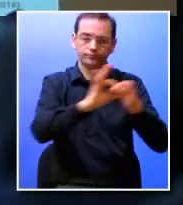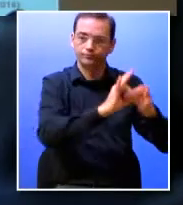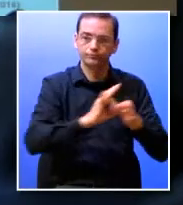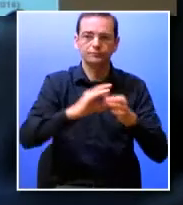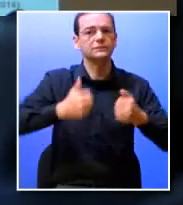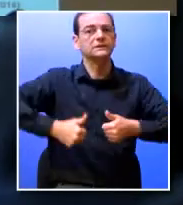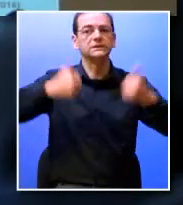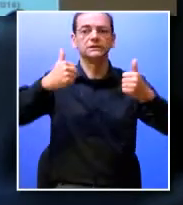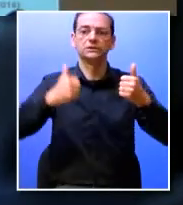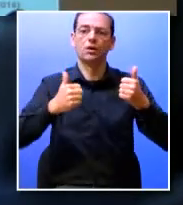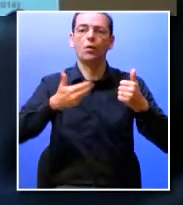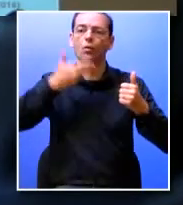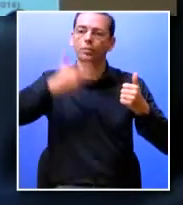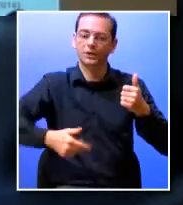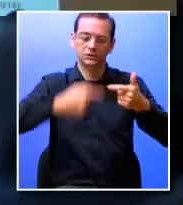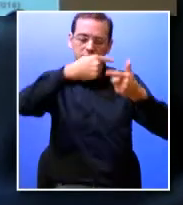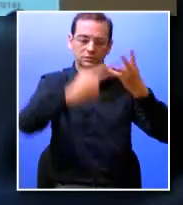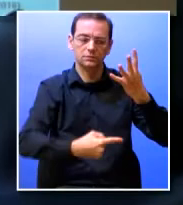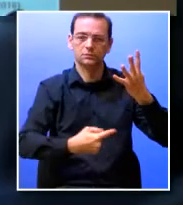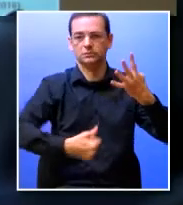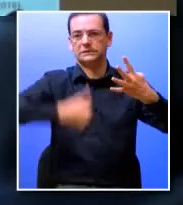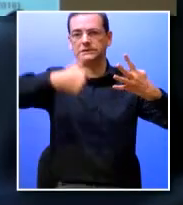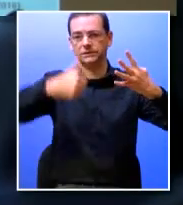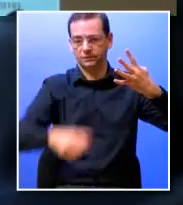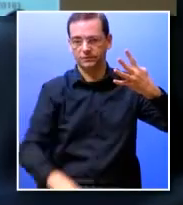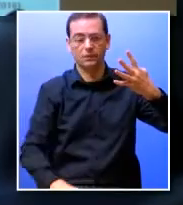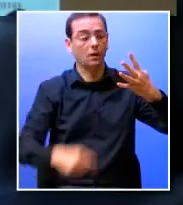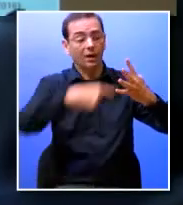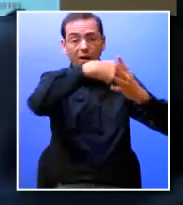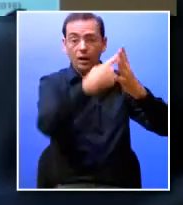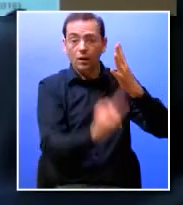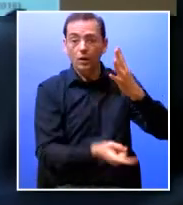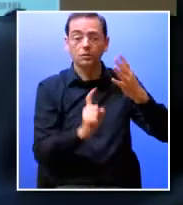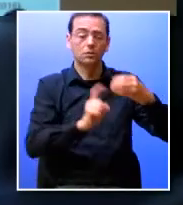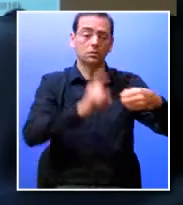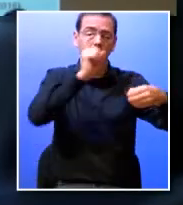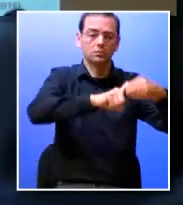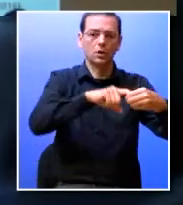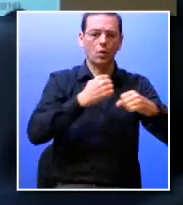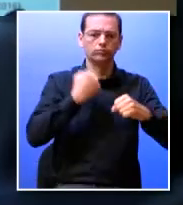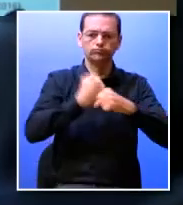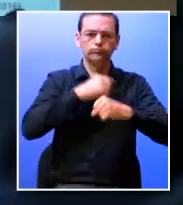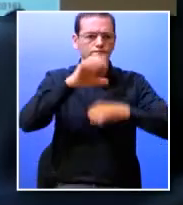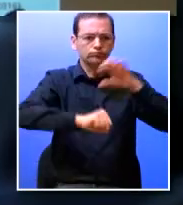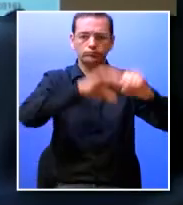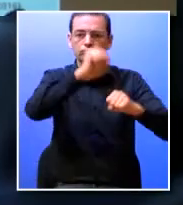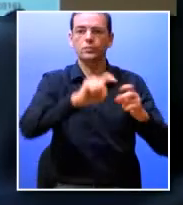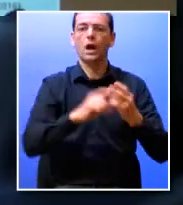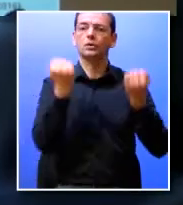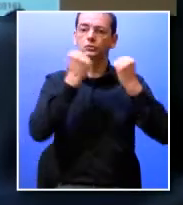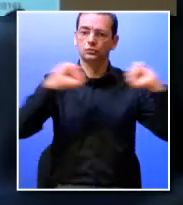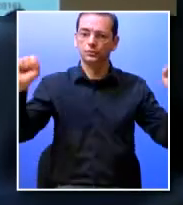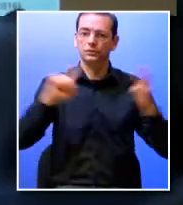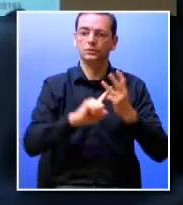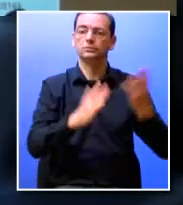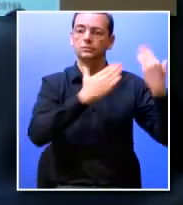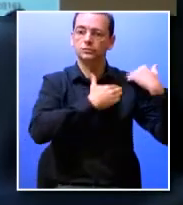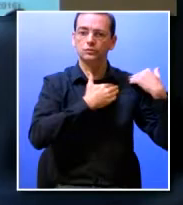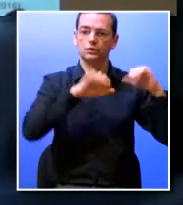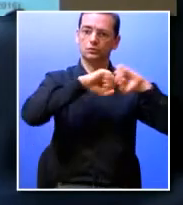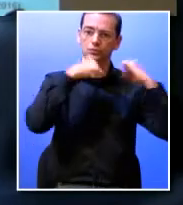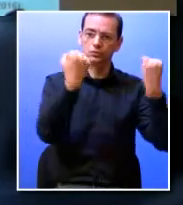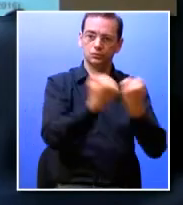principais competências elas sempre ancoradas nos princípios do empreendedorismo da autonomia da responsabilidade